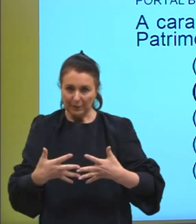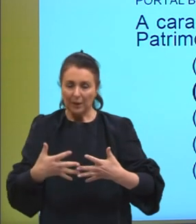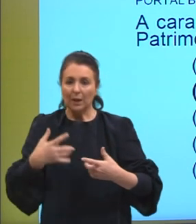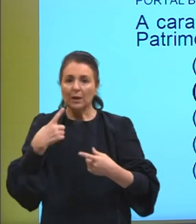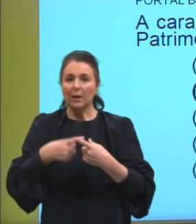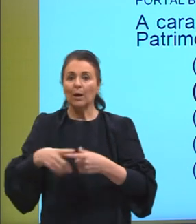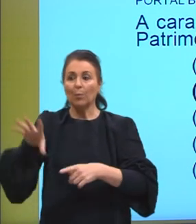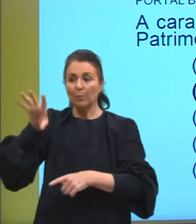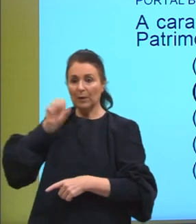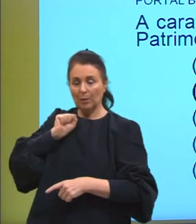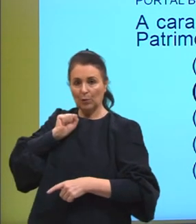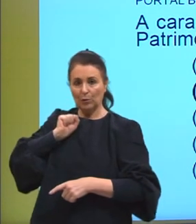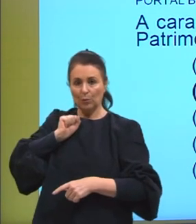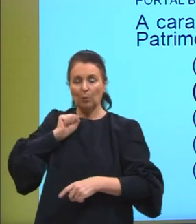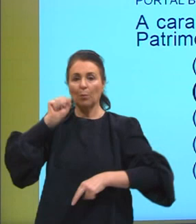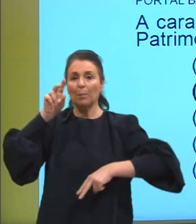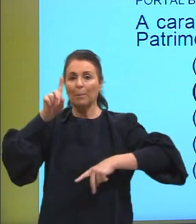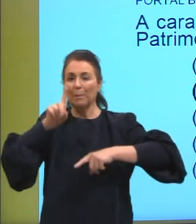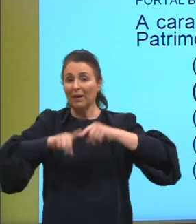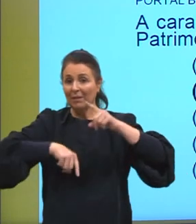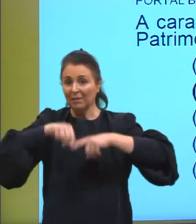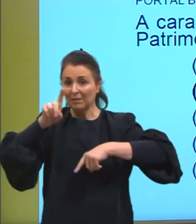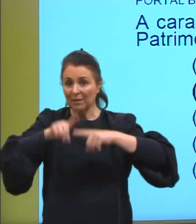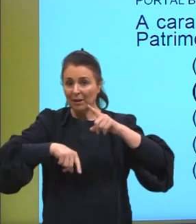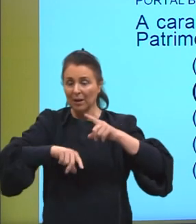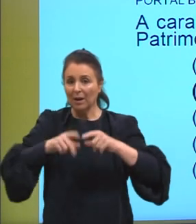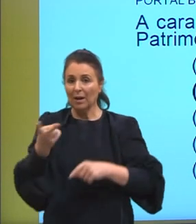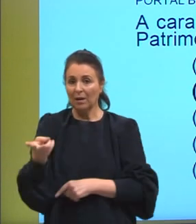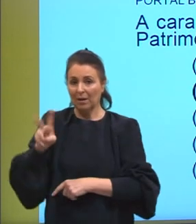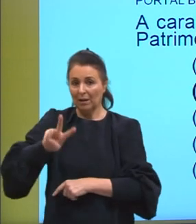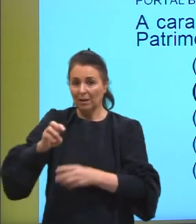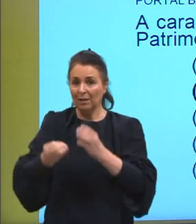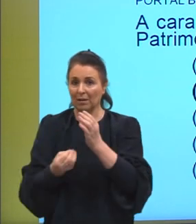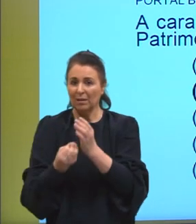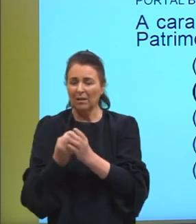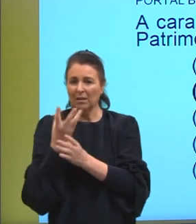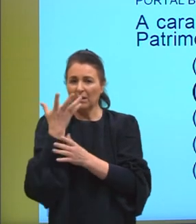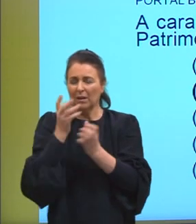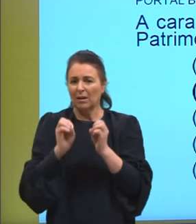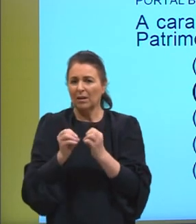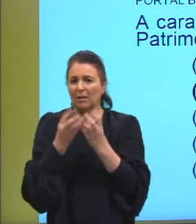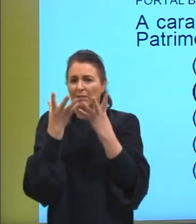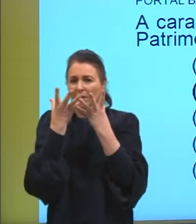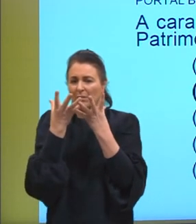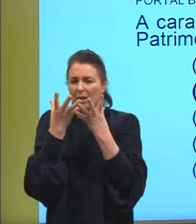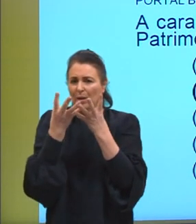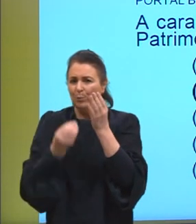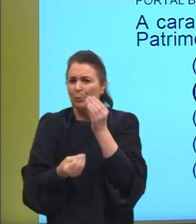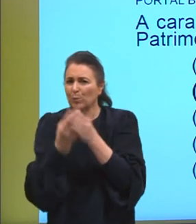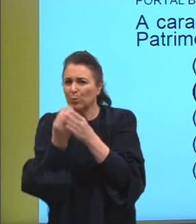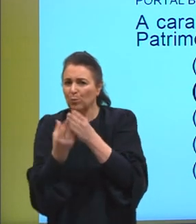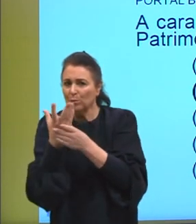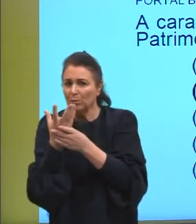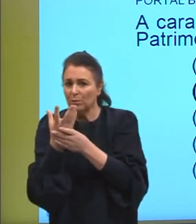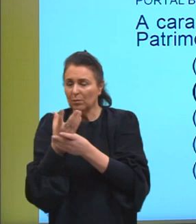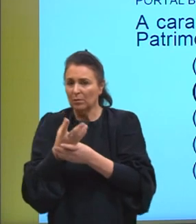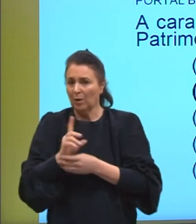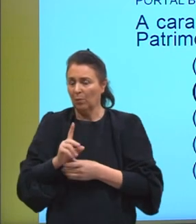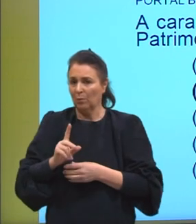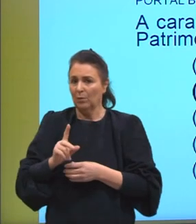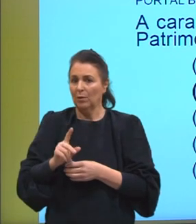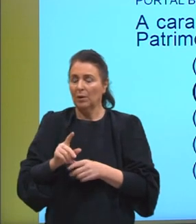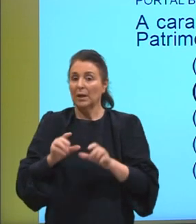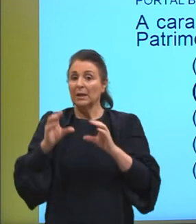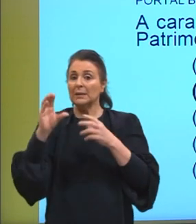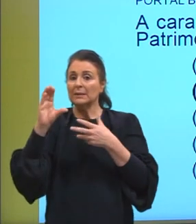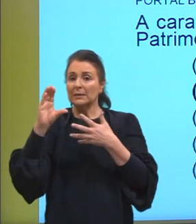patrimônio imaterial é a conversão dos festejos em produto de elite. Não, é um produto popular. Letra